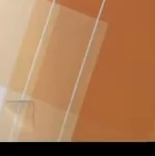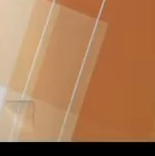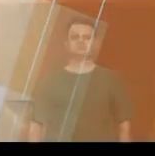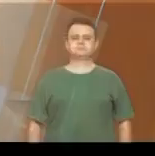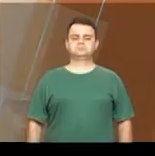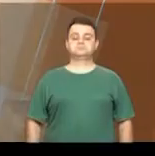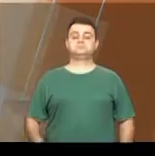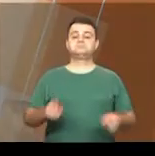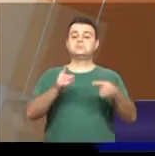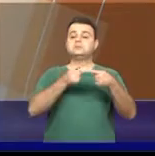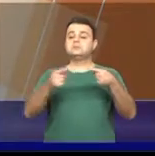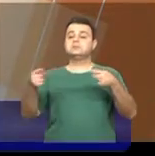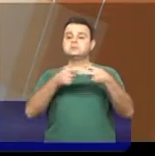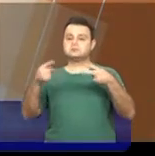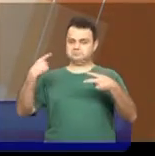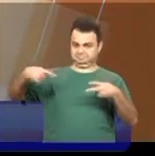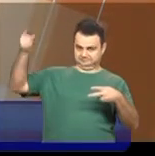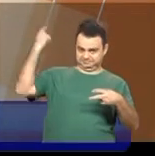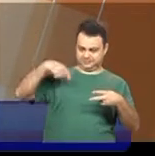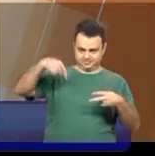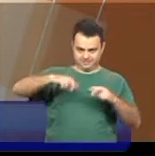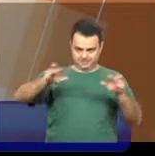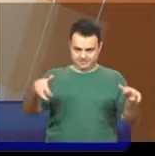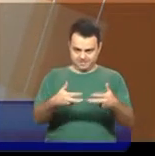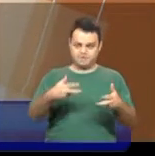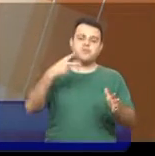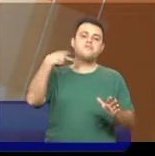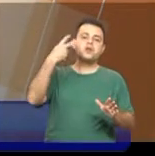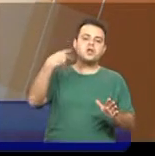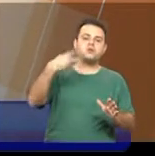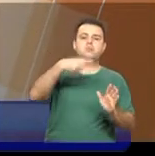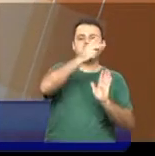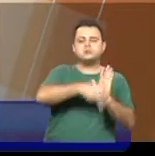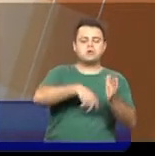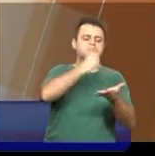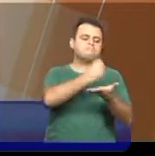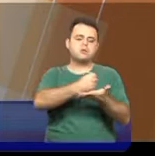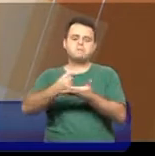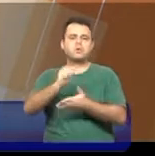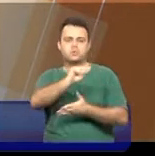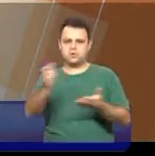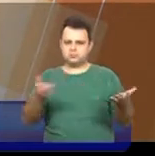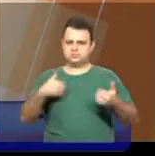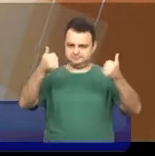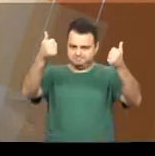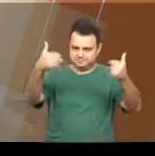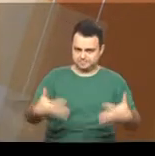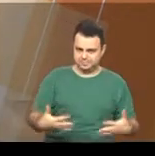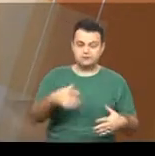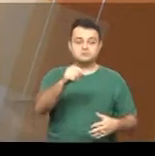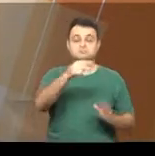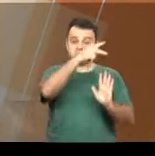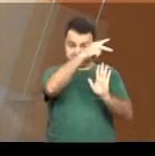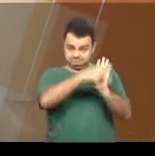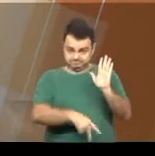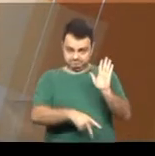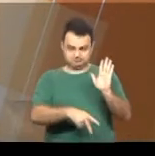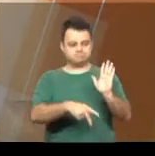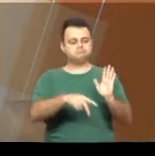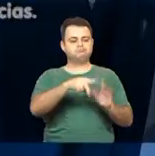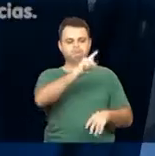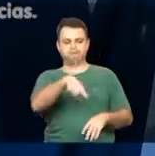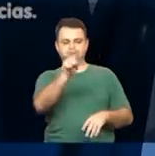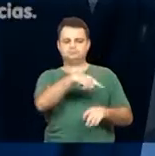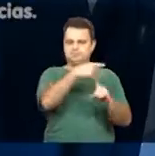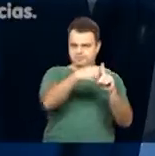Eu falo agora sobre as propostas protocoladas nos últimos dias aqui na Câmara Municipal. Começamos com o veto do Poder Executivo.